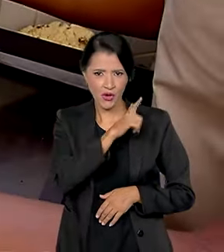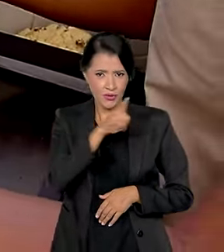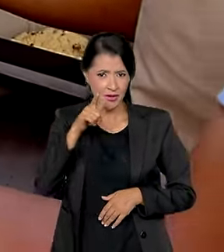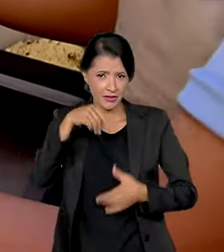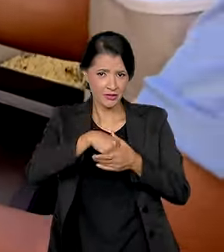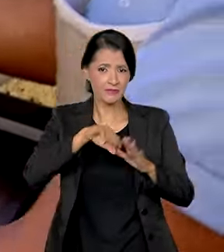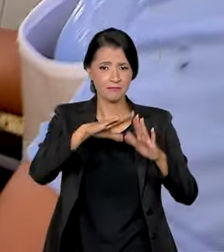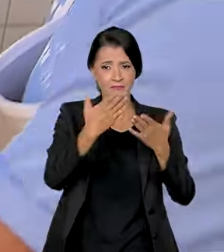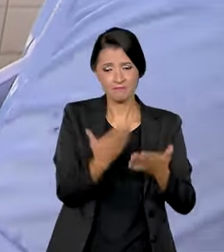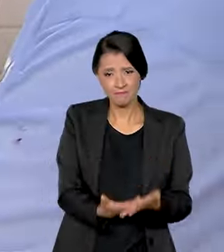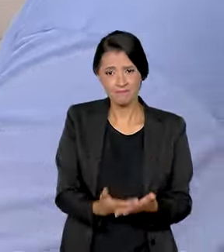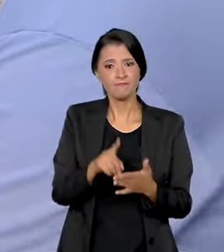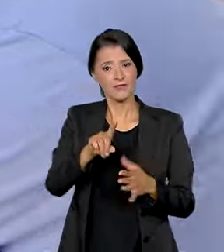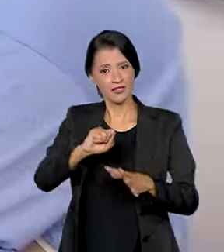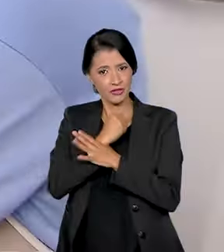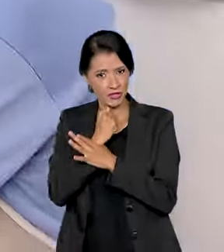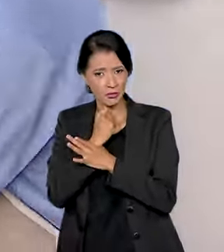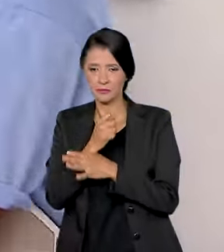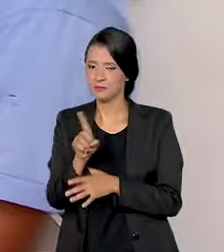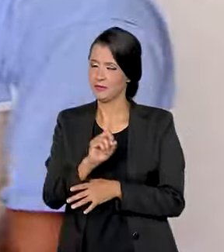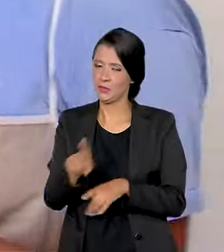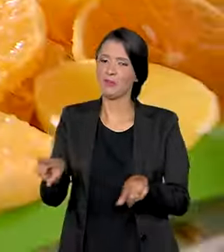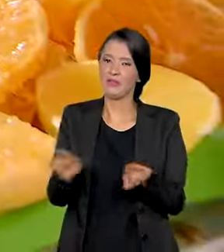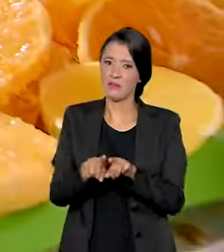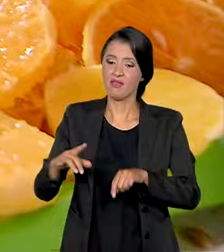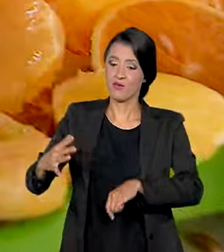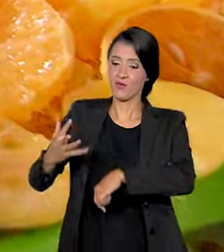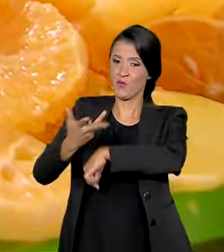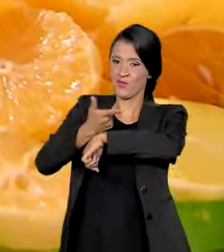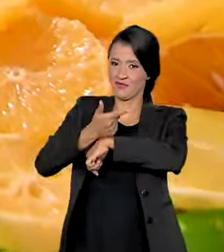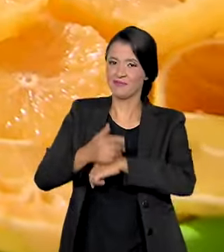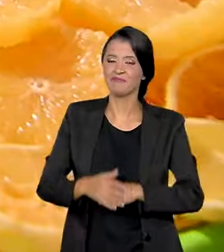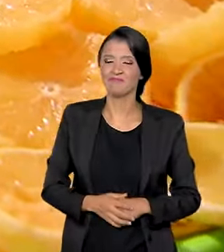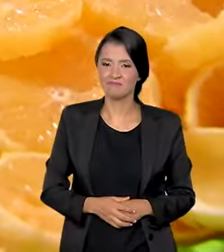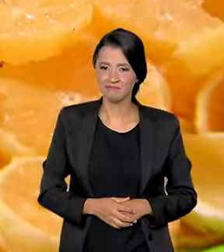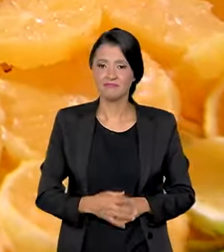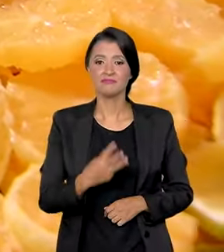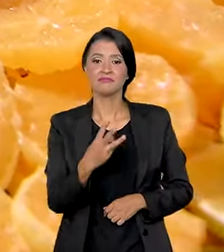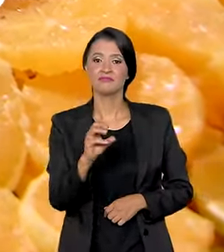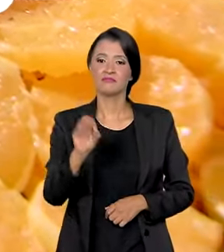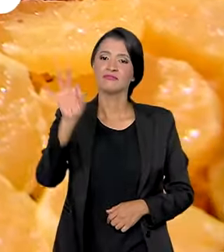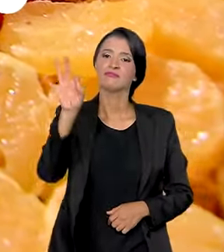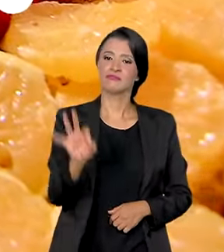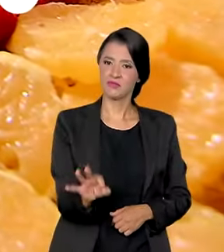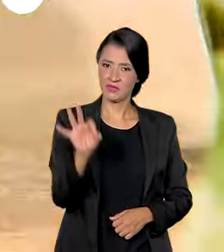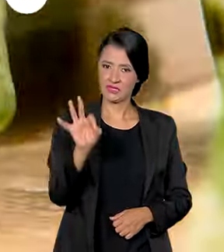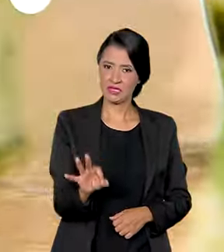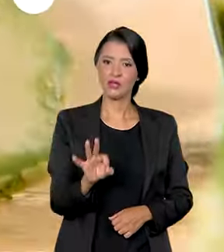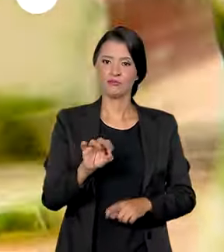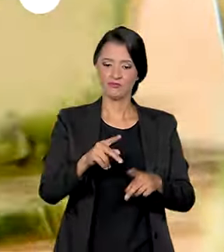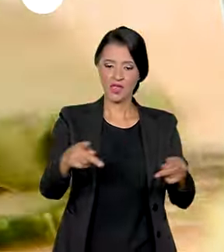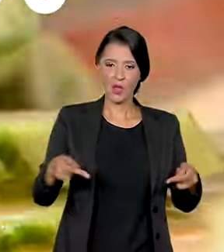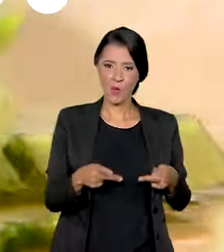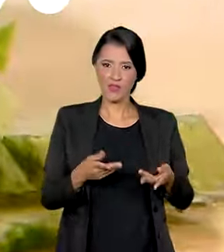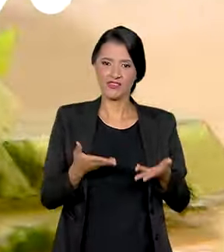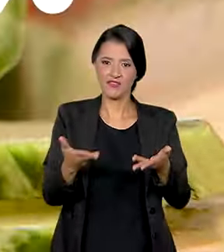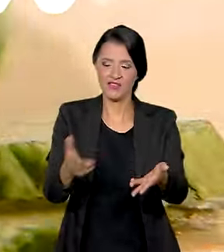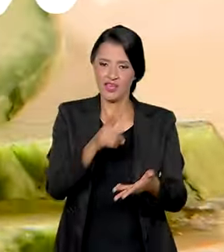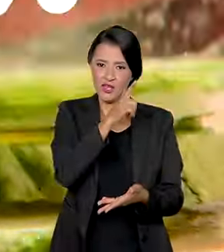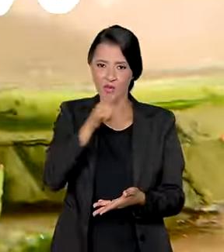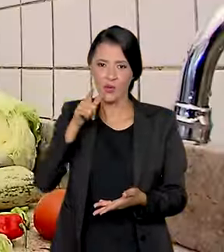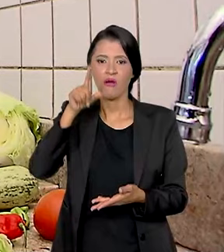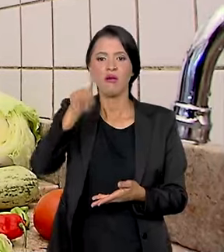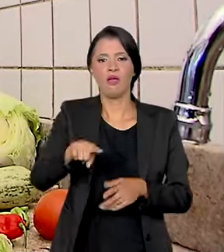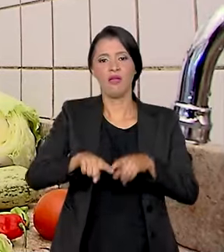é só o lanche na escola que está garantido, mas a qualidade também. 30% do que é servido na